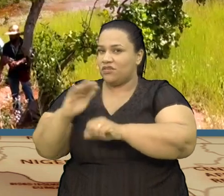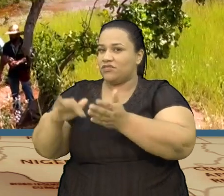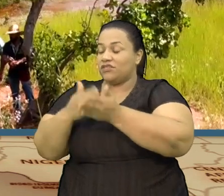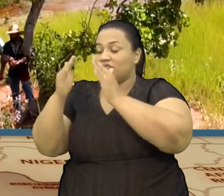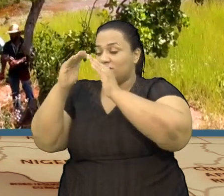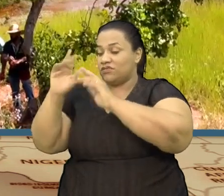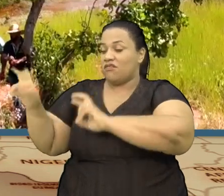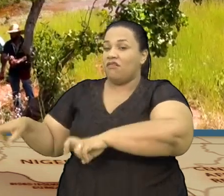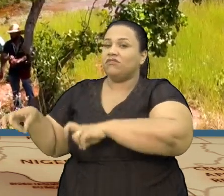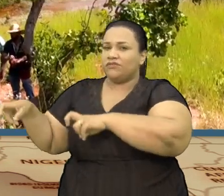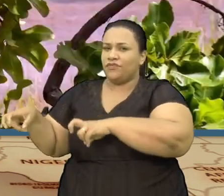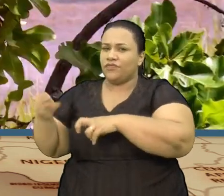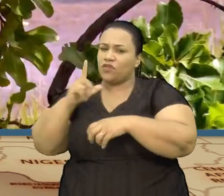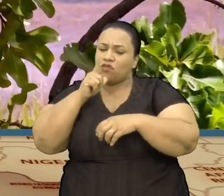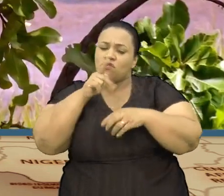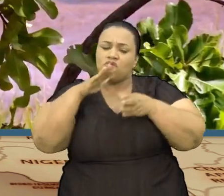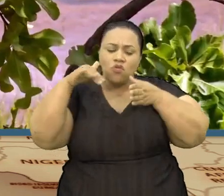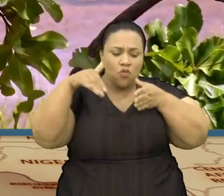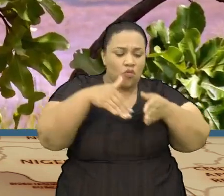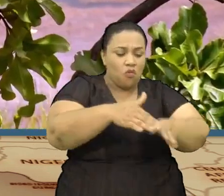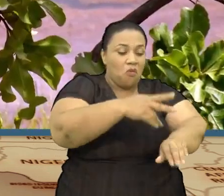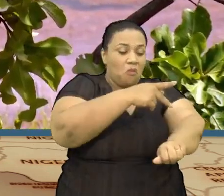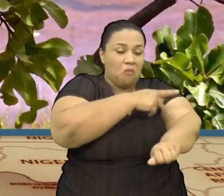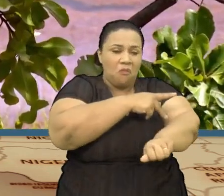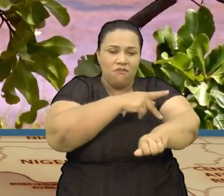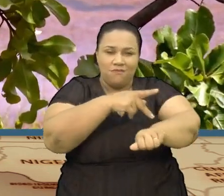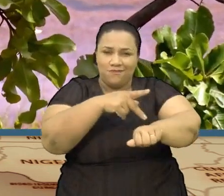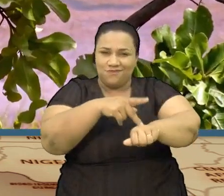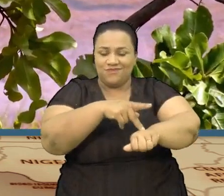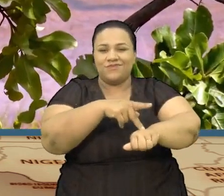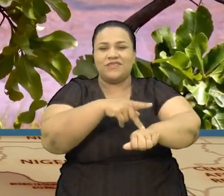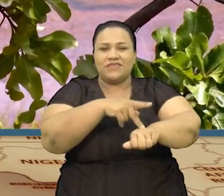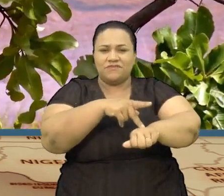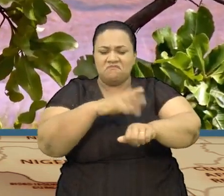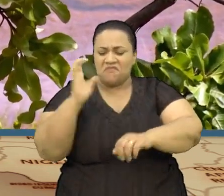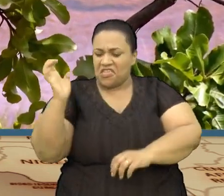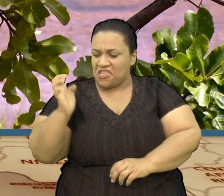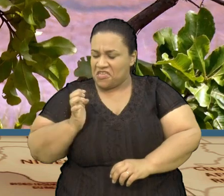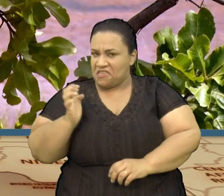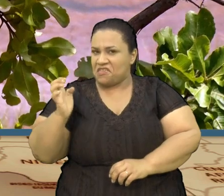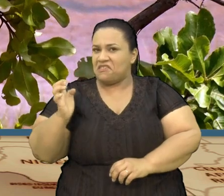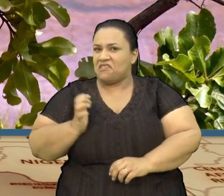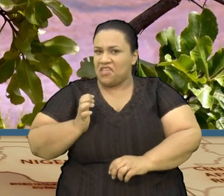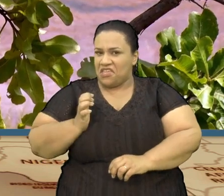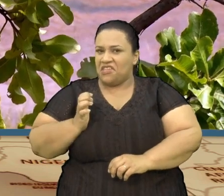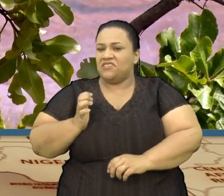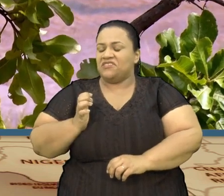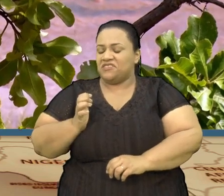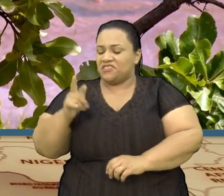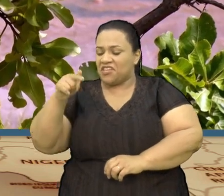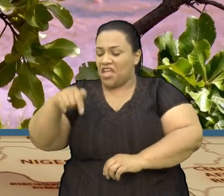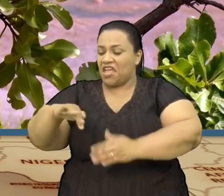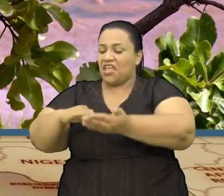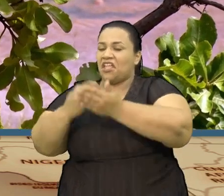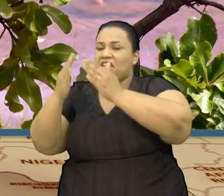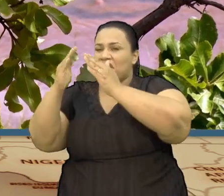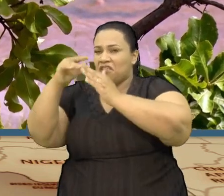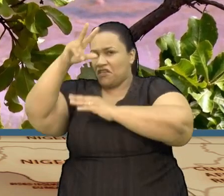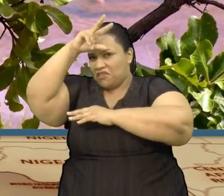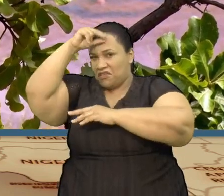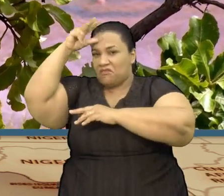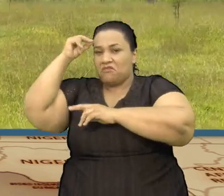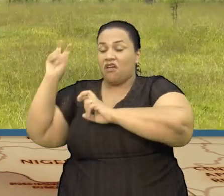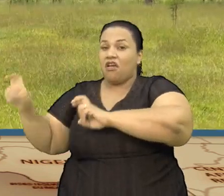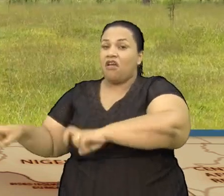Branco Uma nascente Com águas cristalinas Riquezas essa Que está aos fundos Da